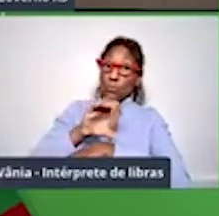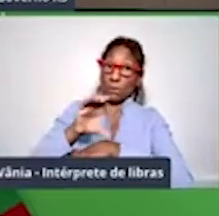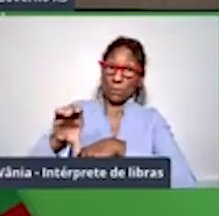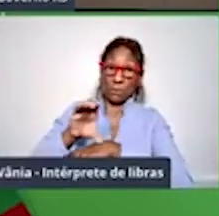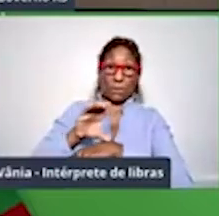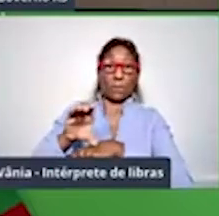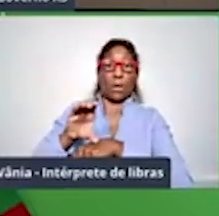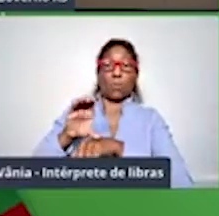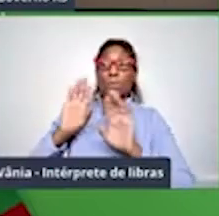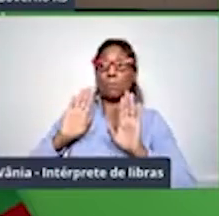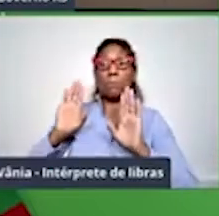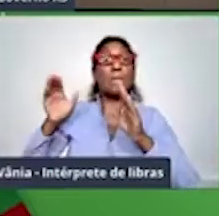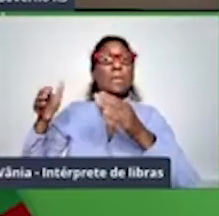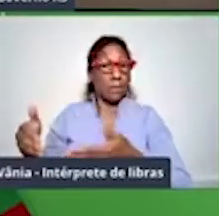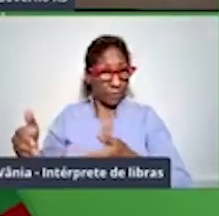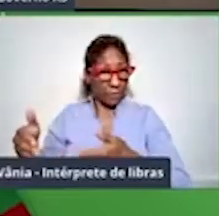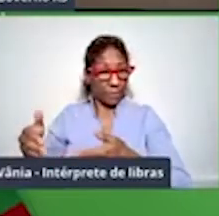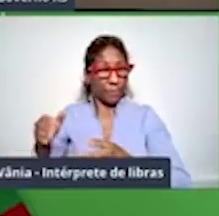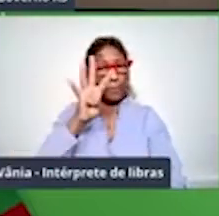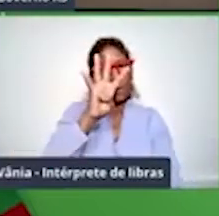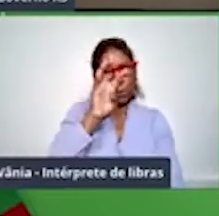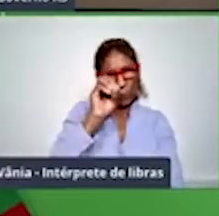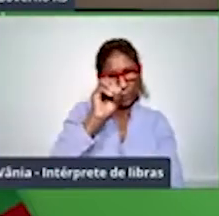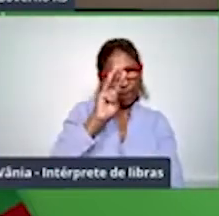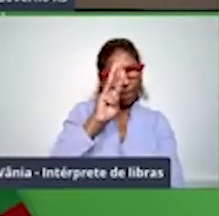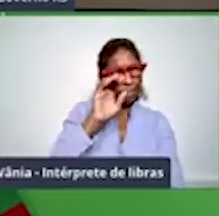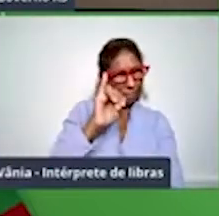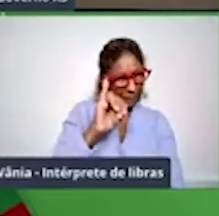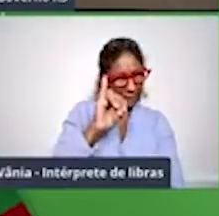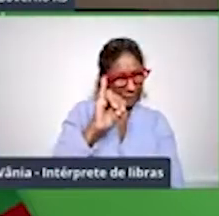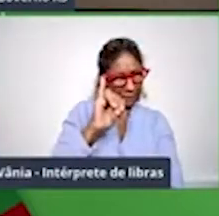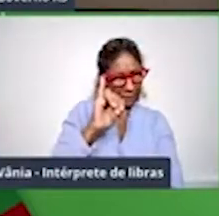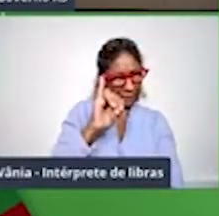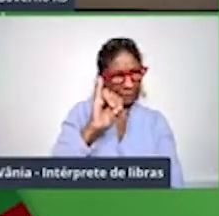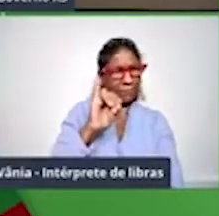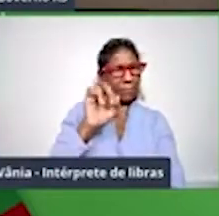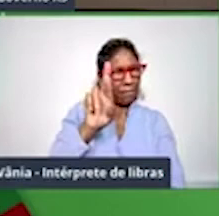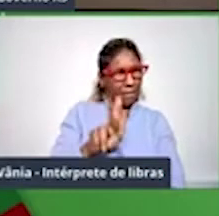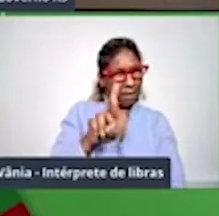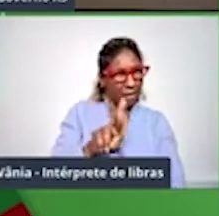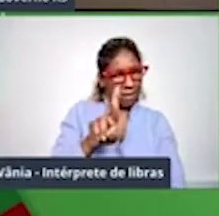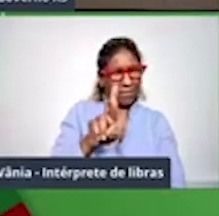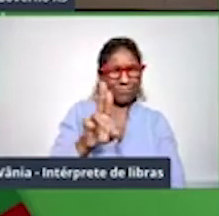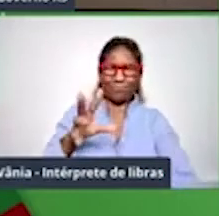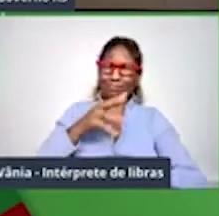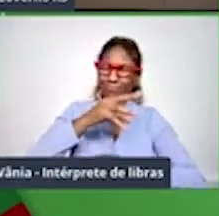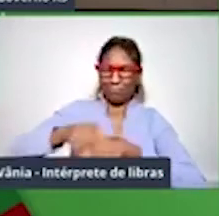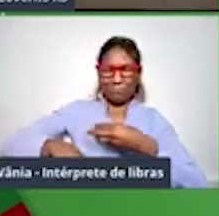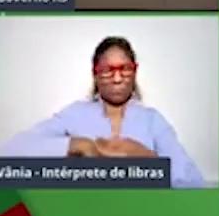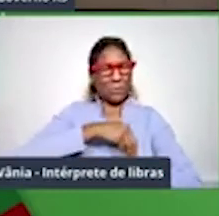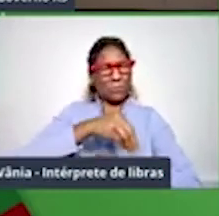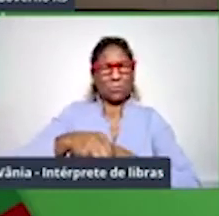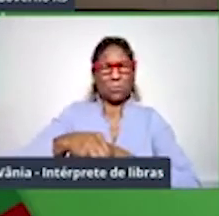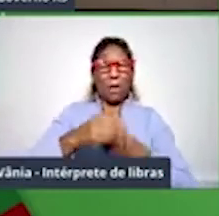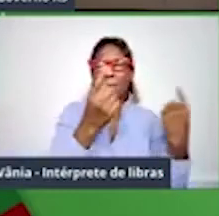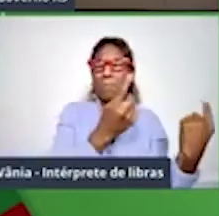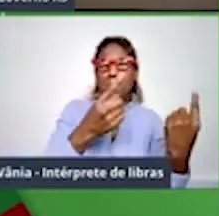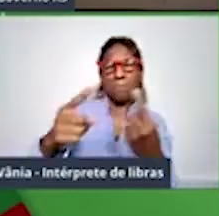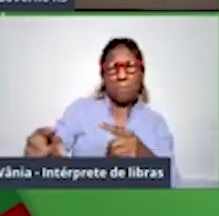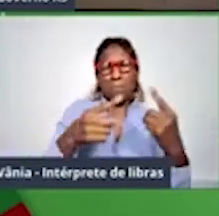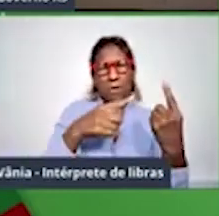constitucionalmente definidas. Os 40 bilhões de reais apresentados pelo presidente misturam propositalmente